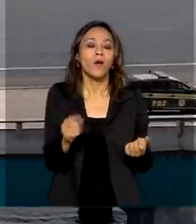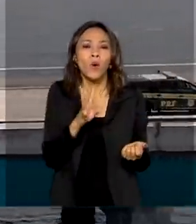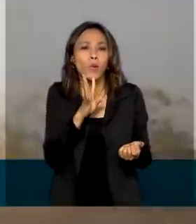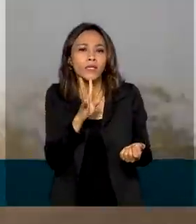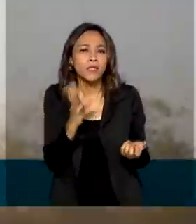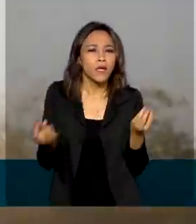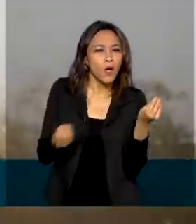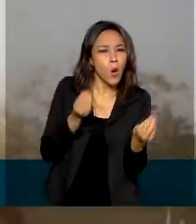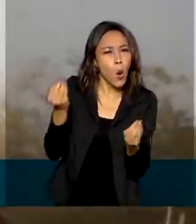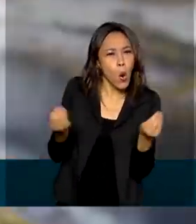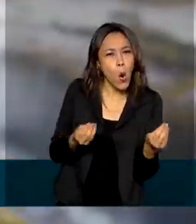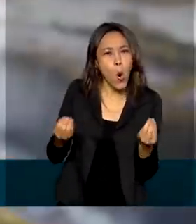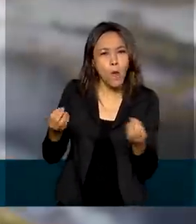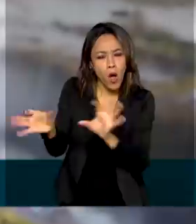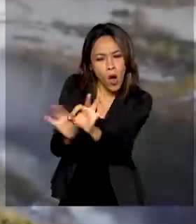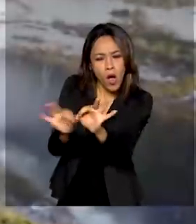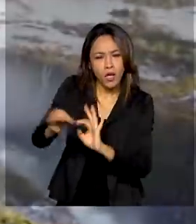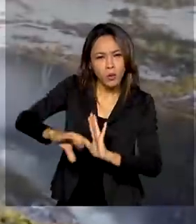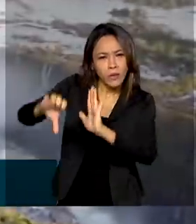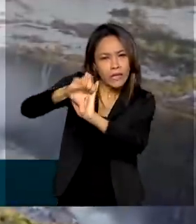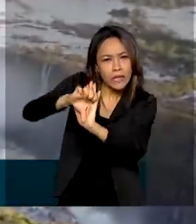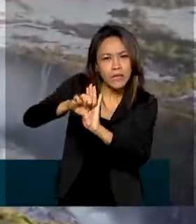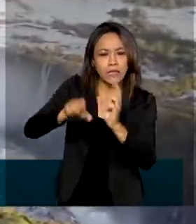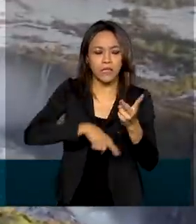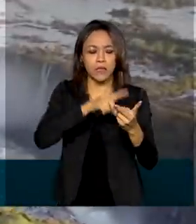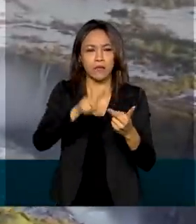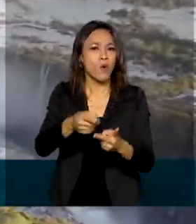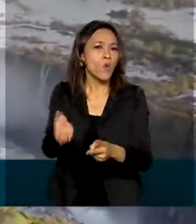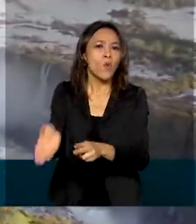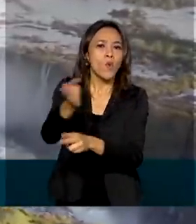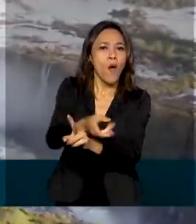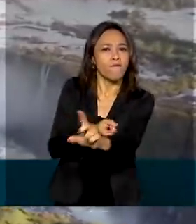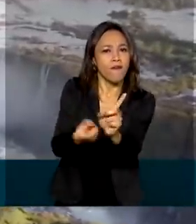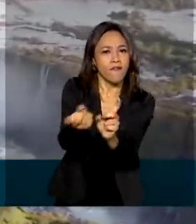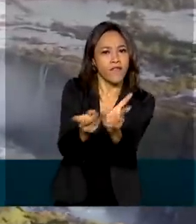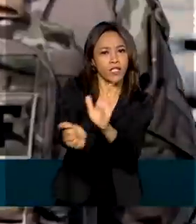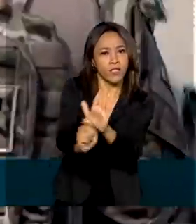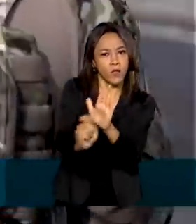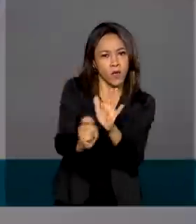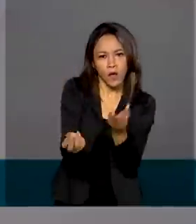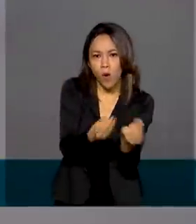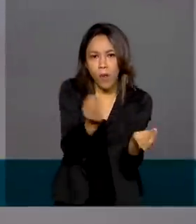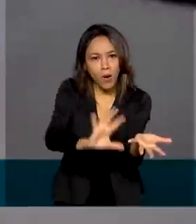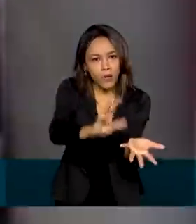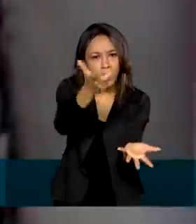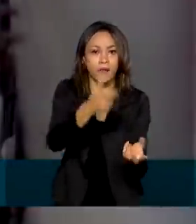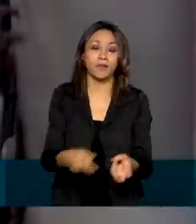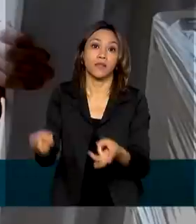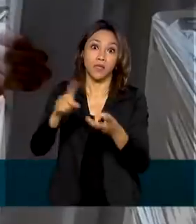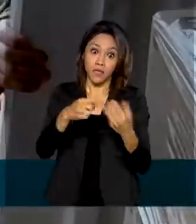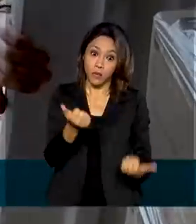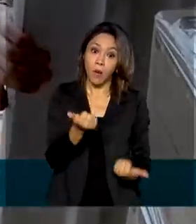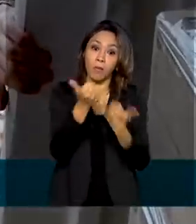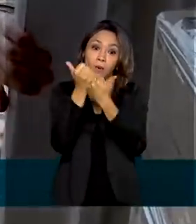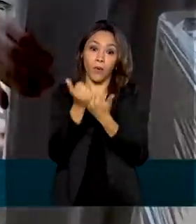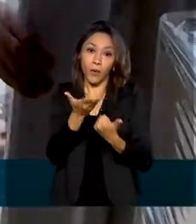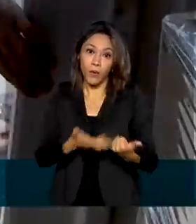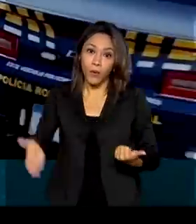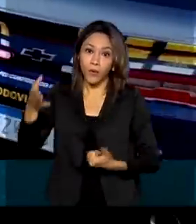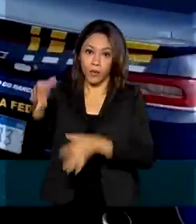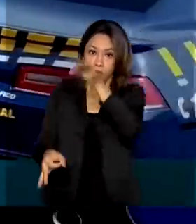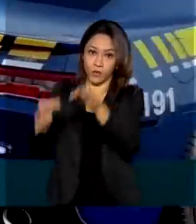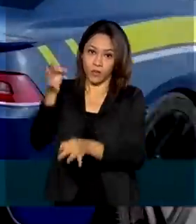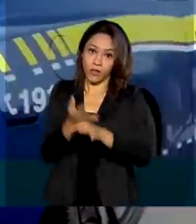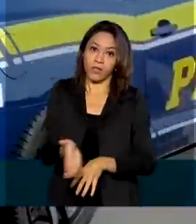funciona o crime organizado, o processo global dos mercados ilícitos e a cooperação entre judiciário e polícias na